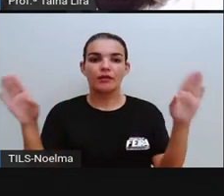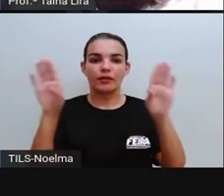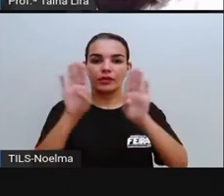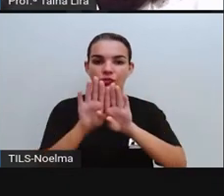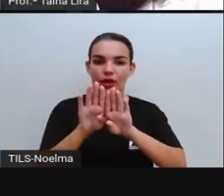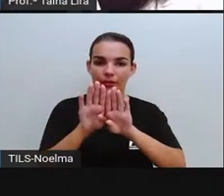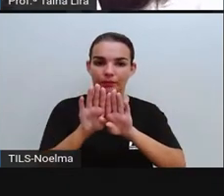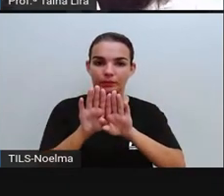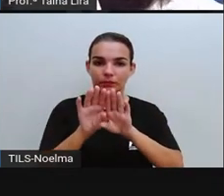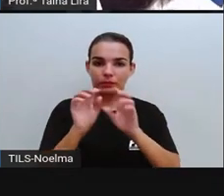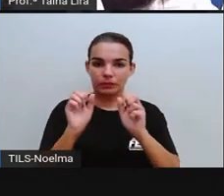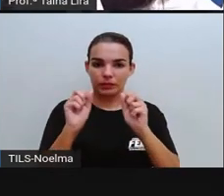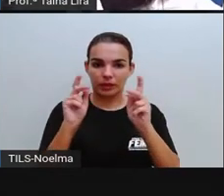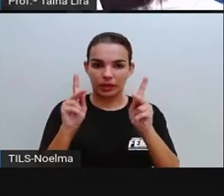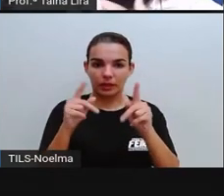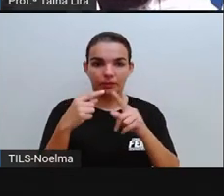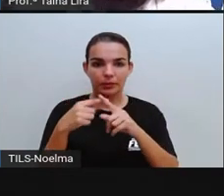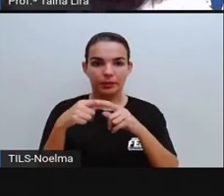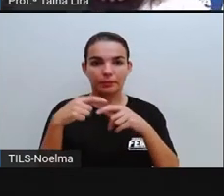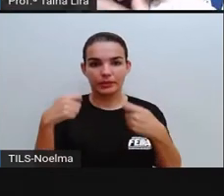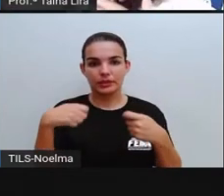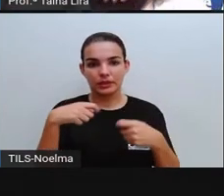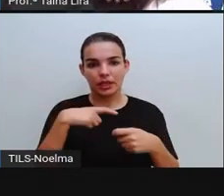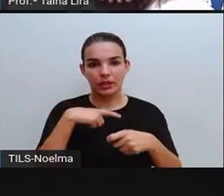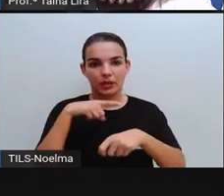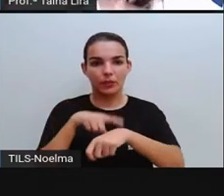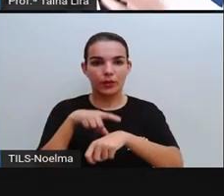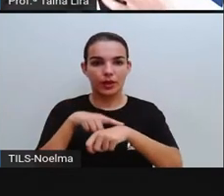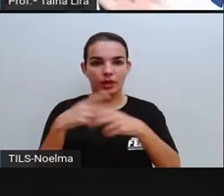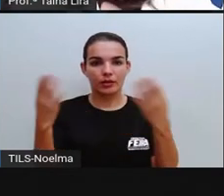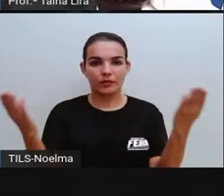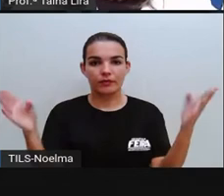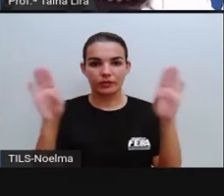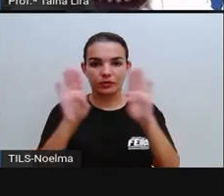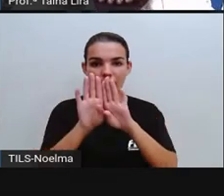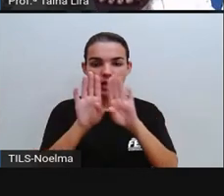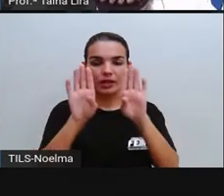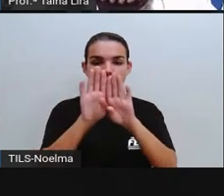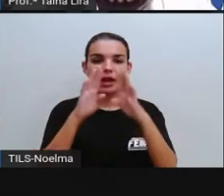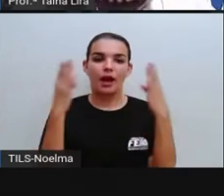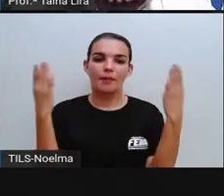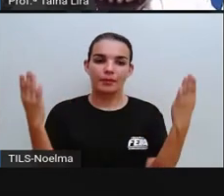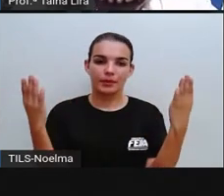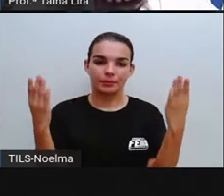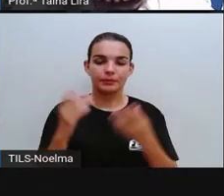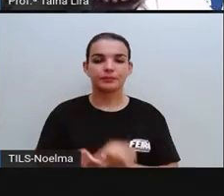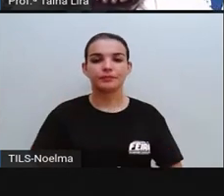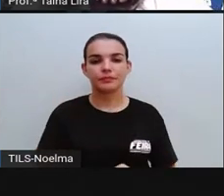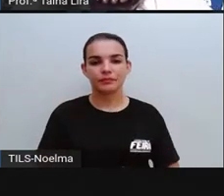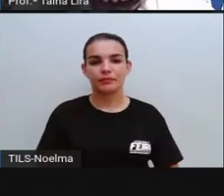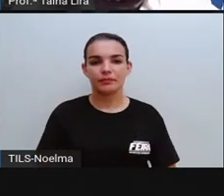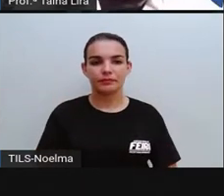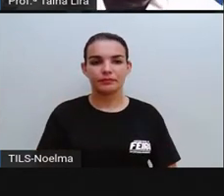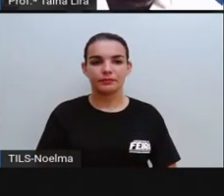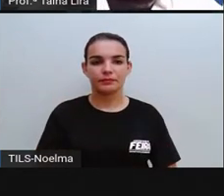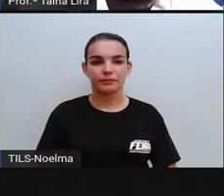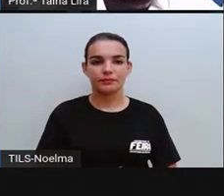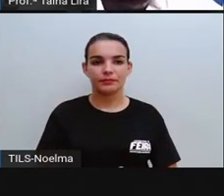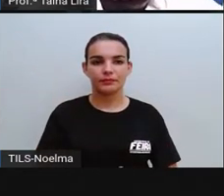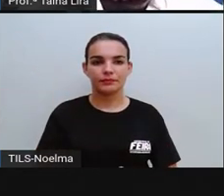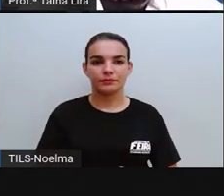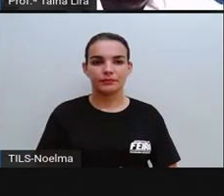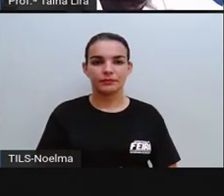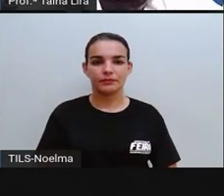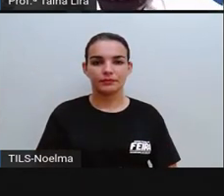fechados, espaços públicos fechados. Como assim, Pró? Tem horário, né, pra abrir e tem horário pra